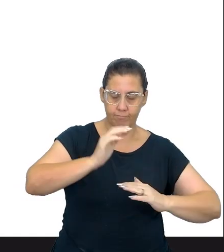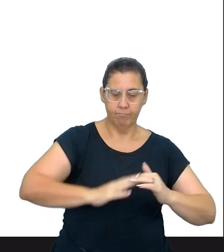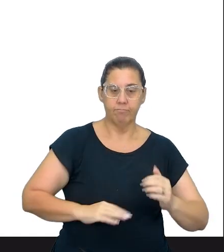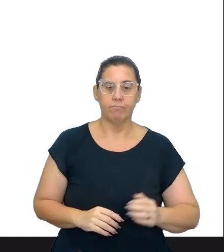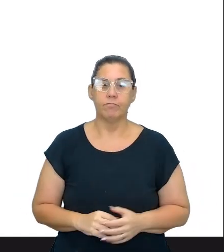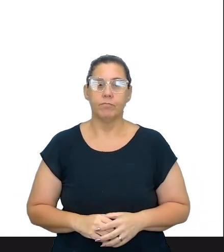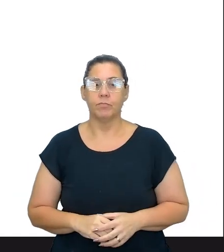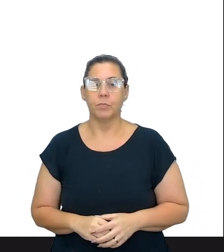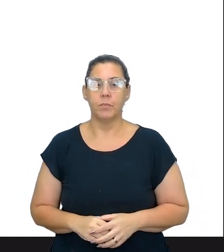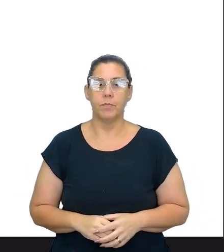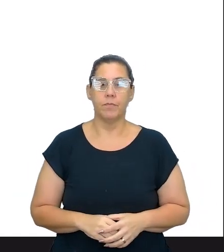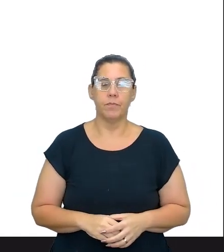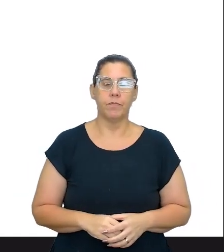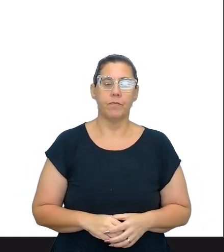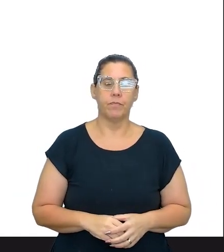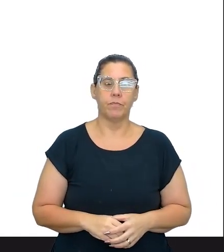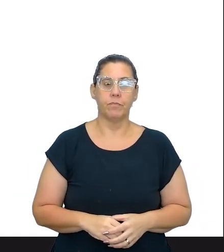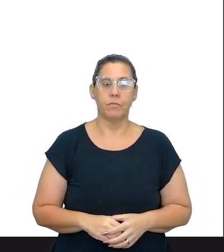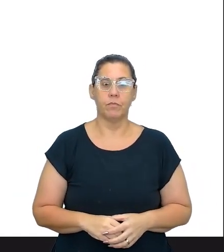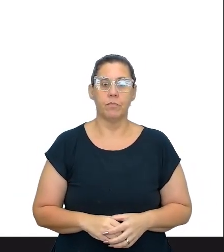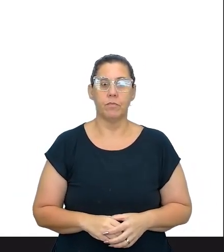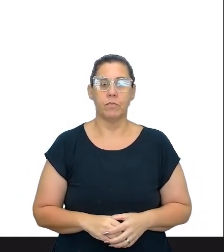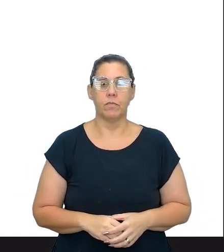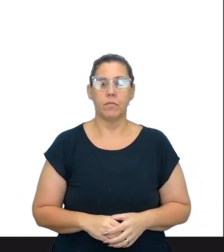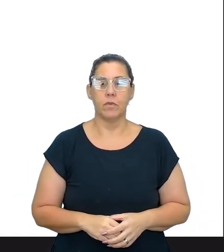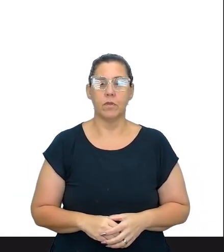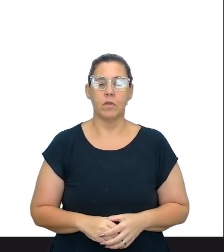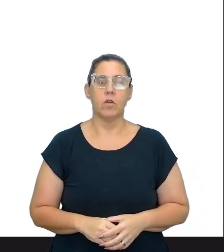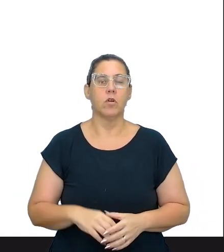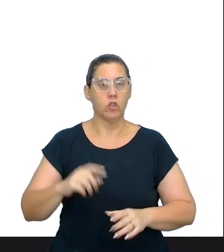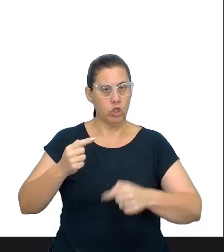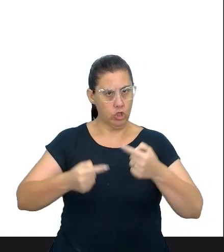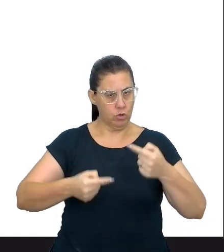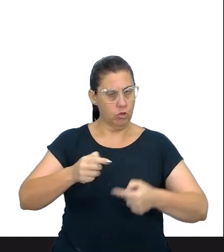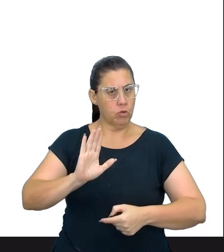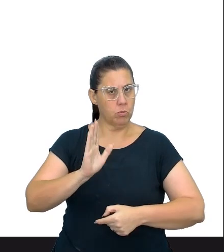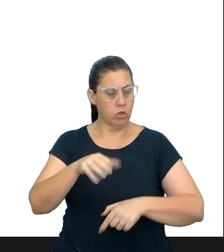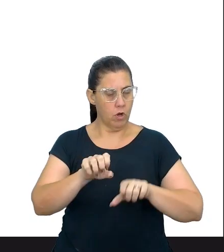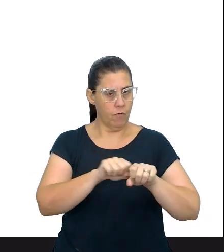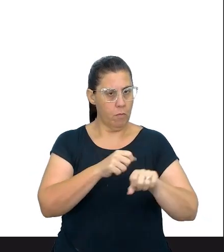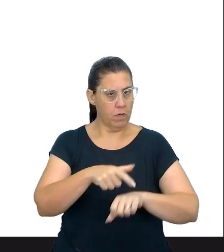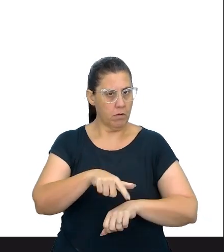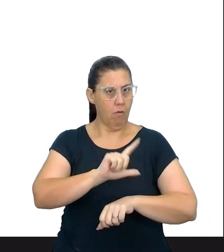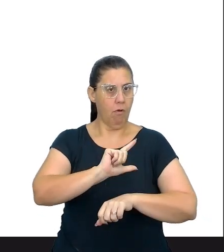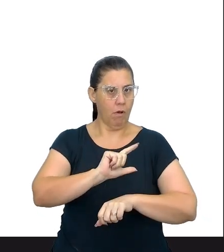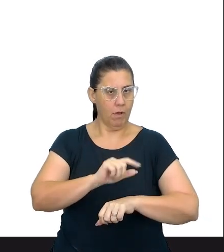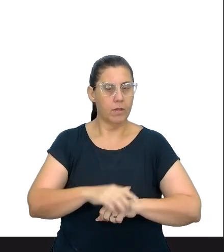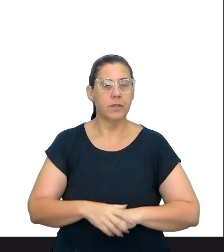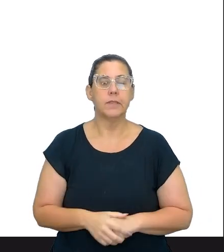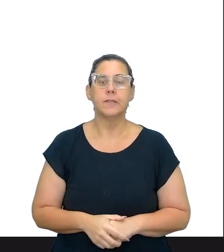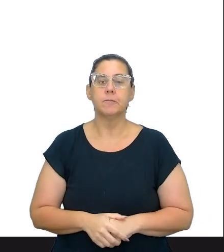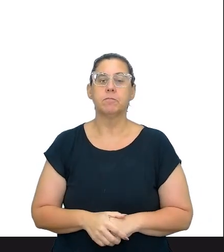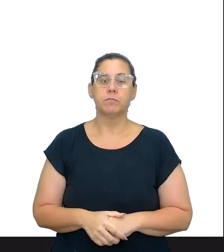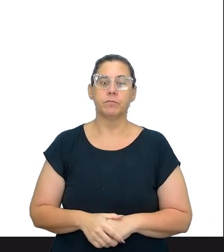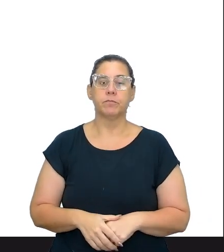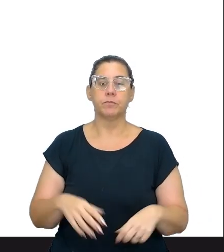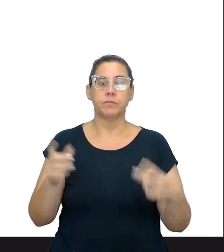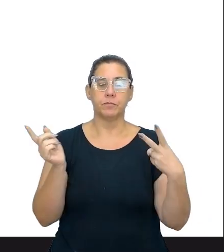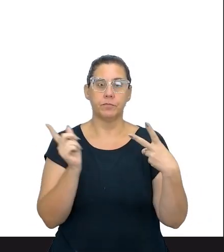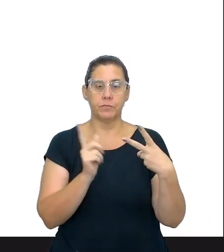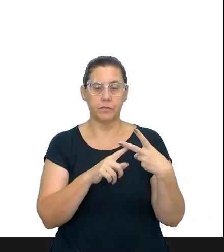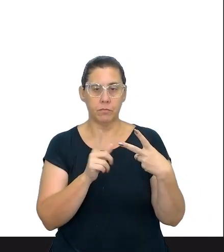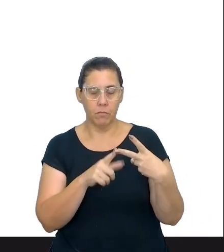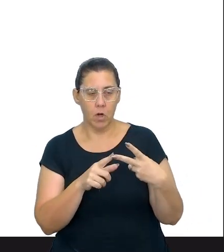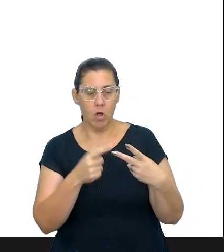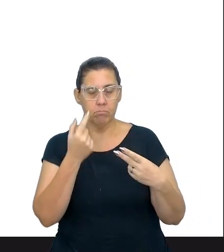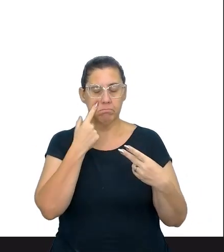as práticas de escrita, né? Que foi discutida na formação anterior de vocês de etapa. Depois a gente